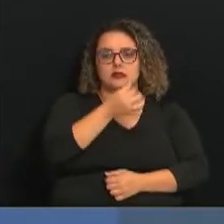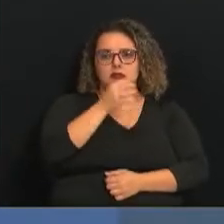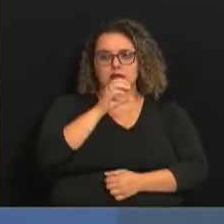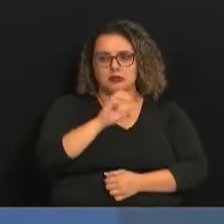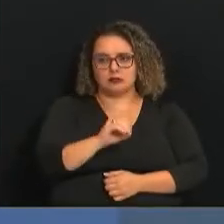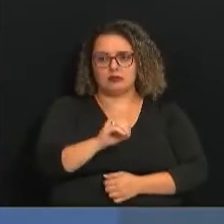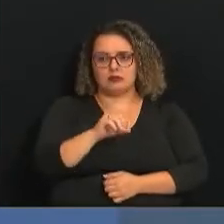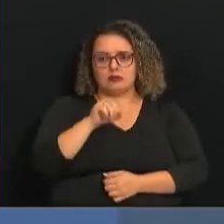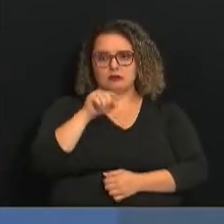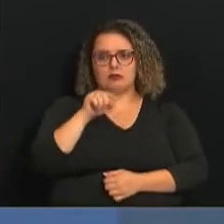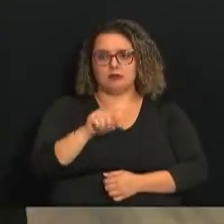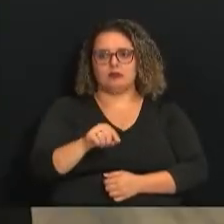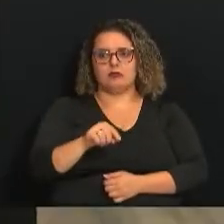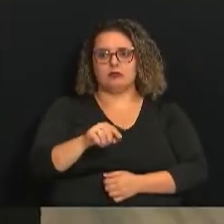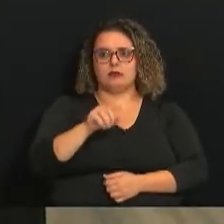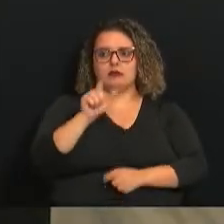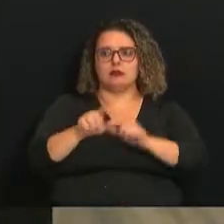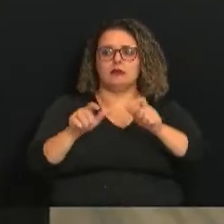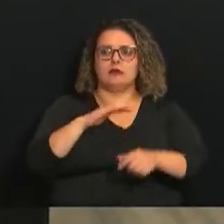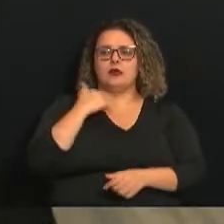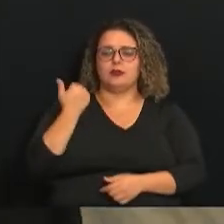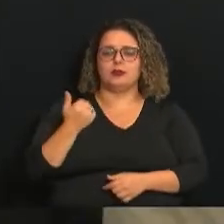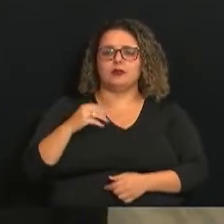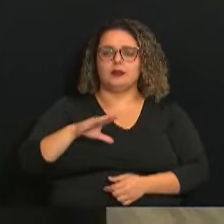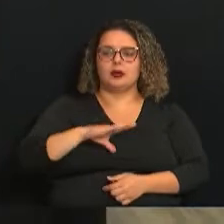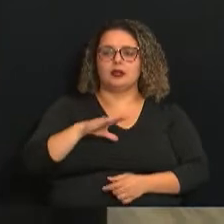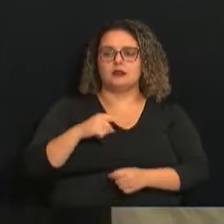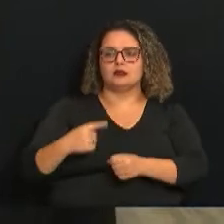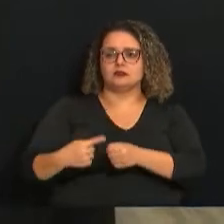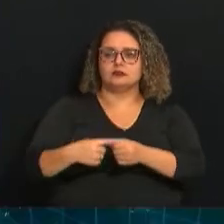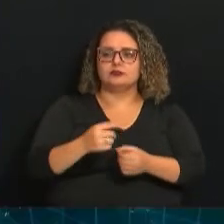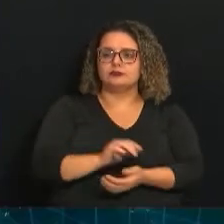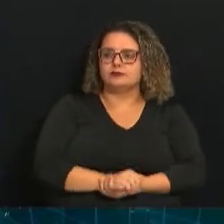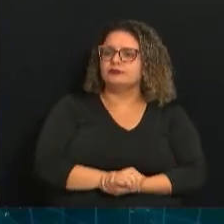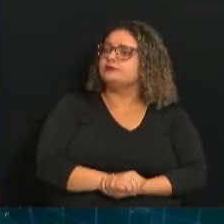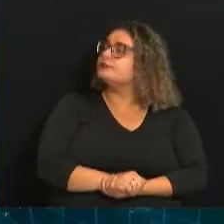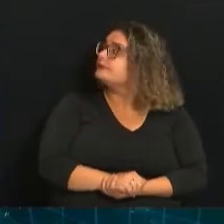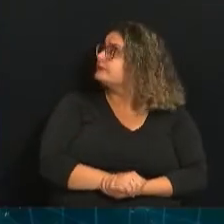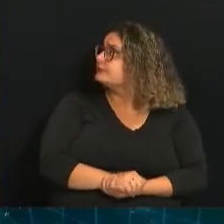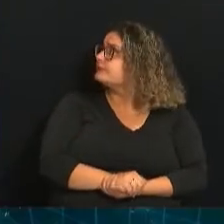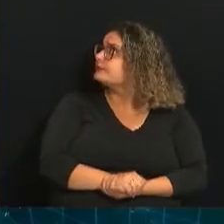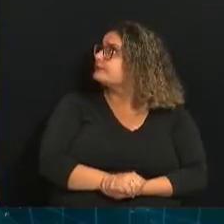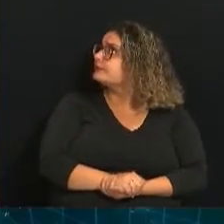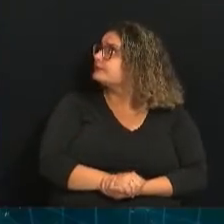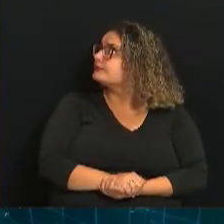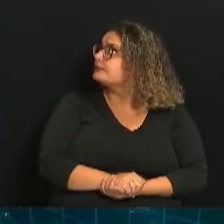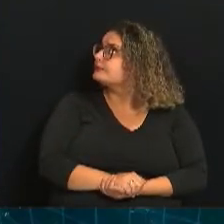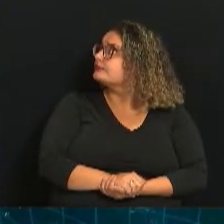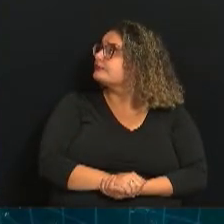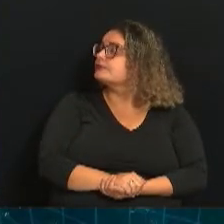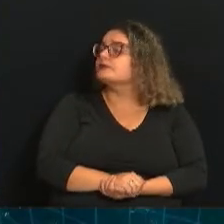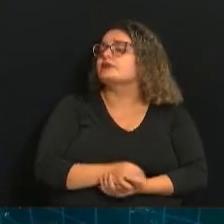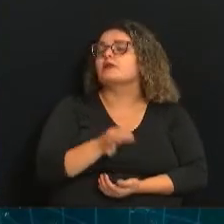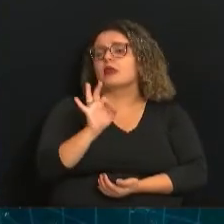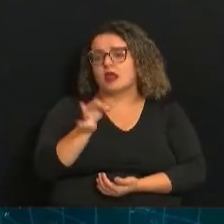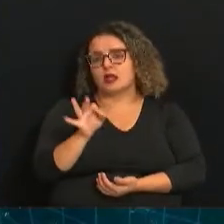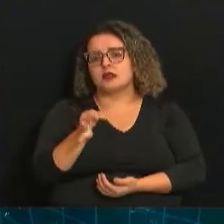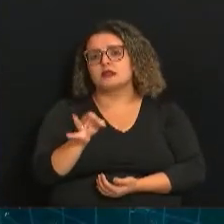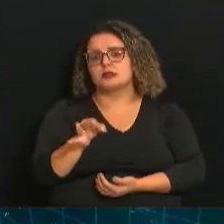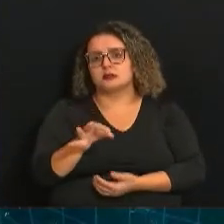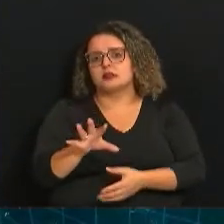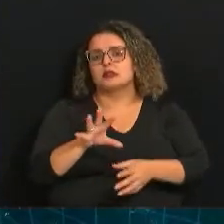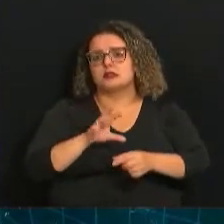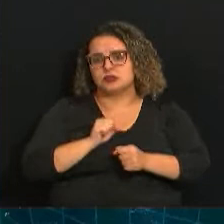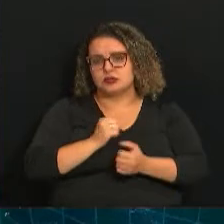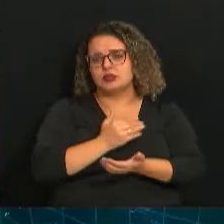nós vamos falar da região metropolitana de Campinas. Olha, 502.740 casos confirmados desde o início da